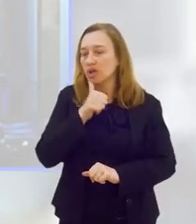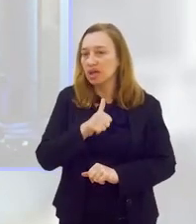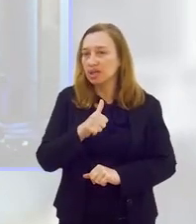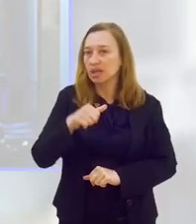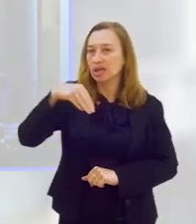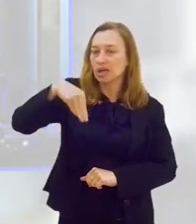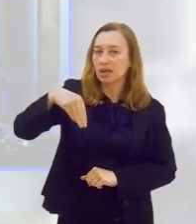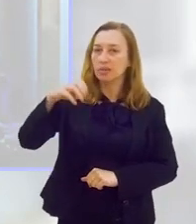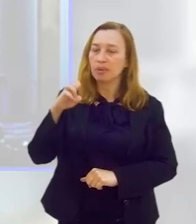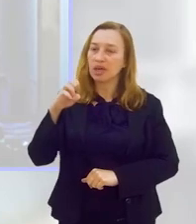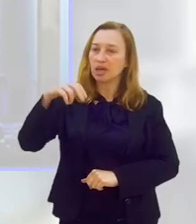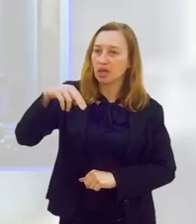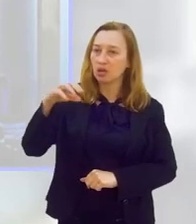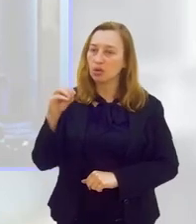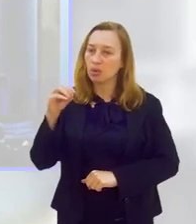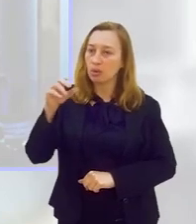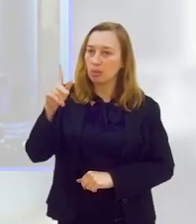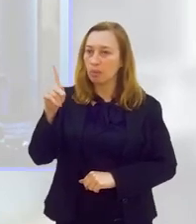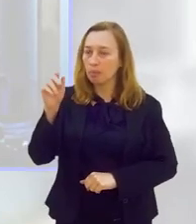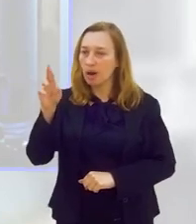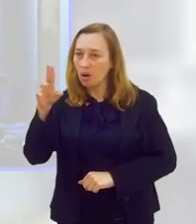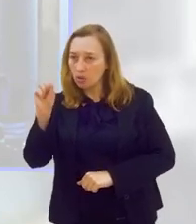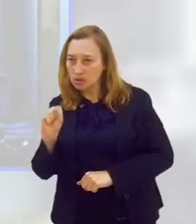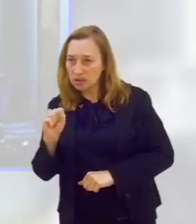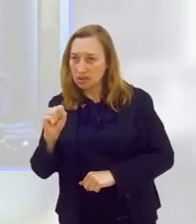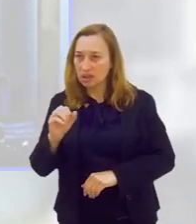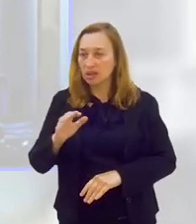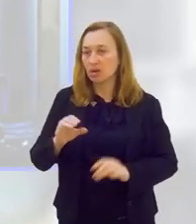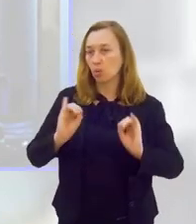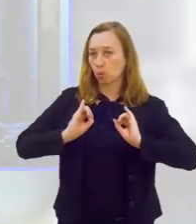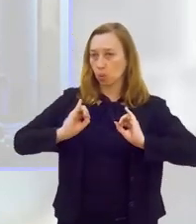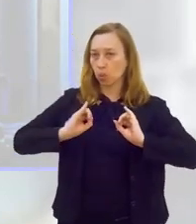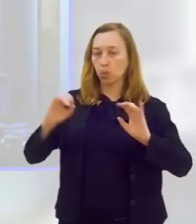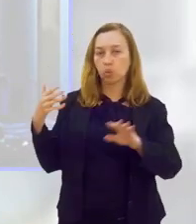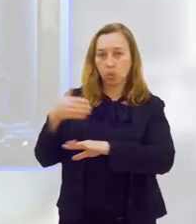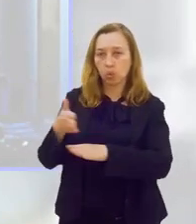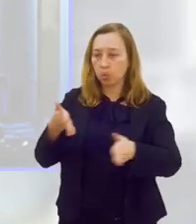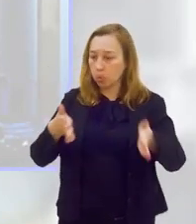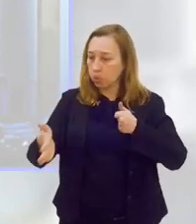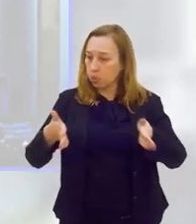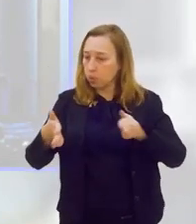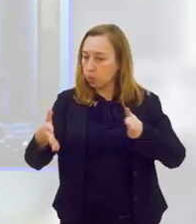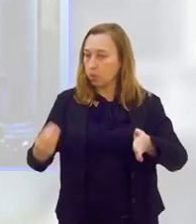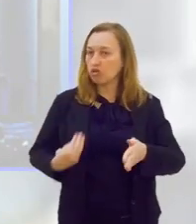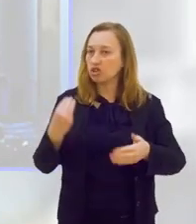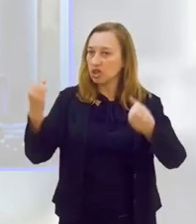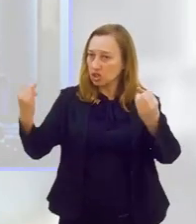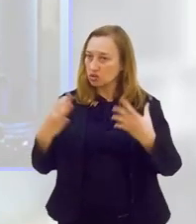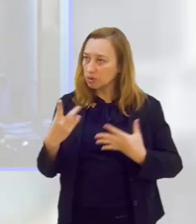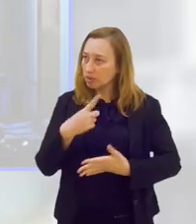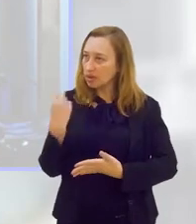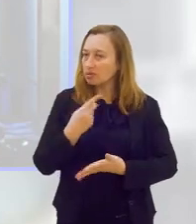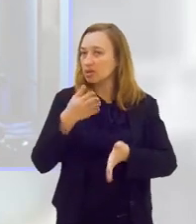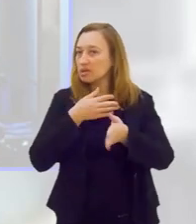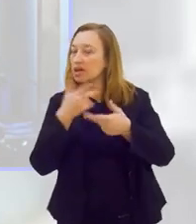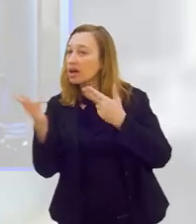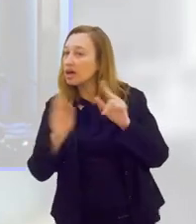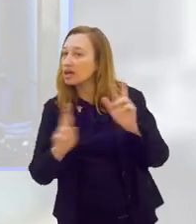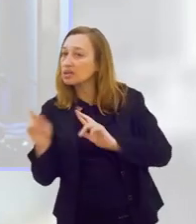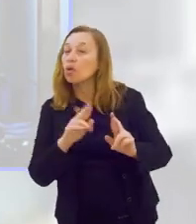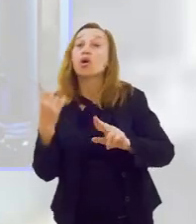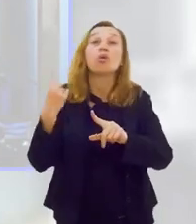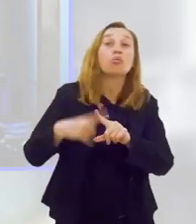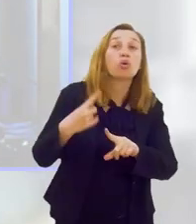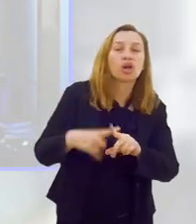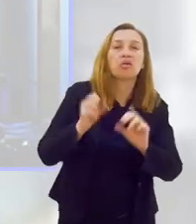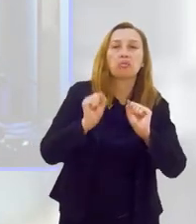por estar entrando nessa fase da vida. Explica pra gente um pouquinho essa relação, por que elas podem ter mais dificuldade. A importância também,